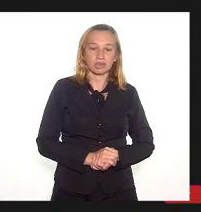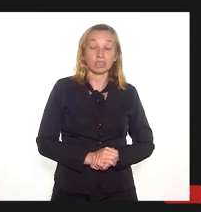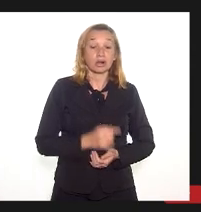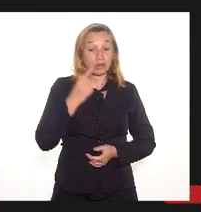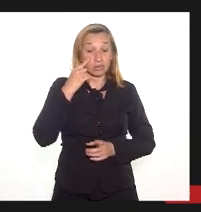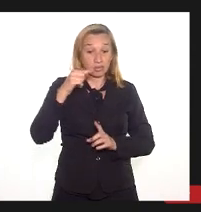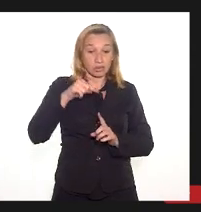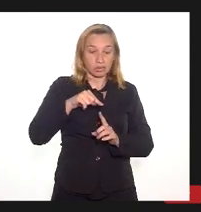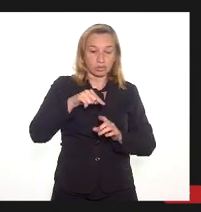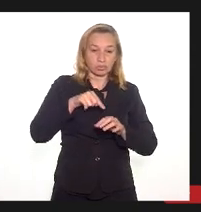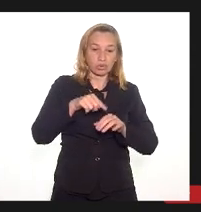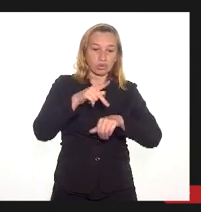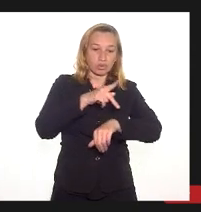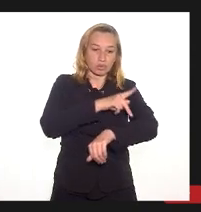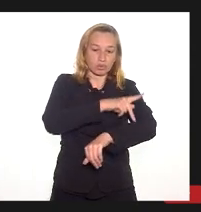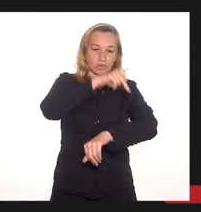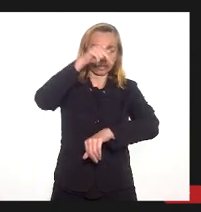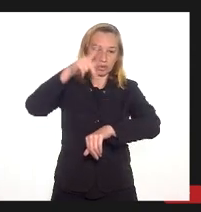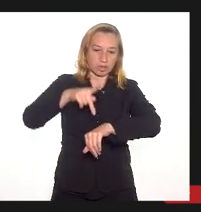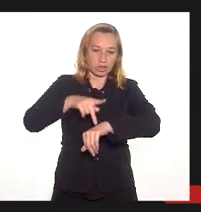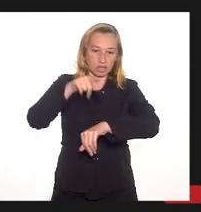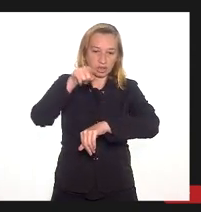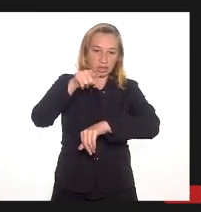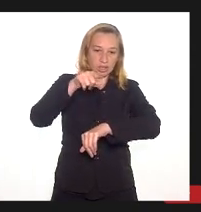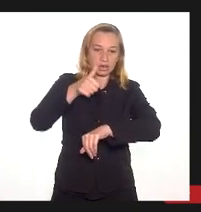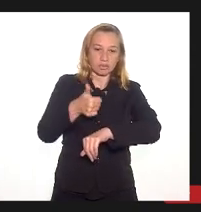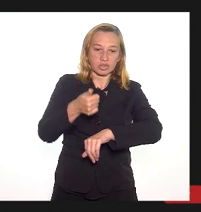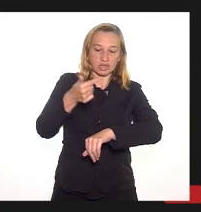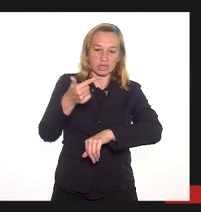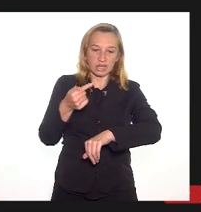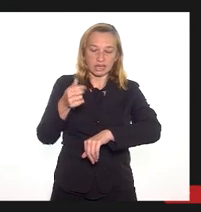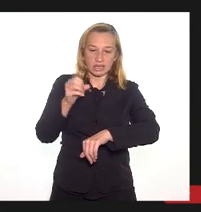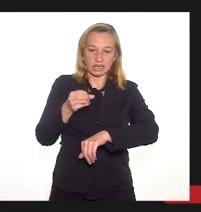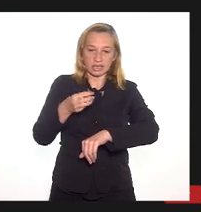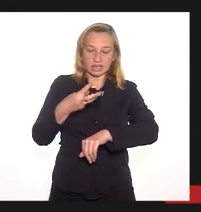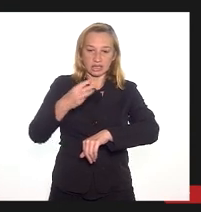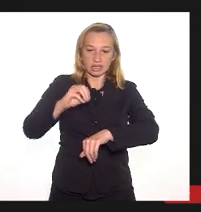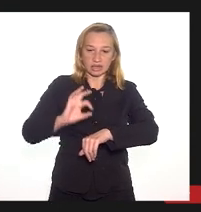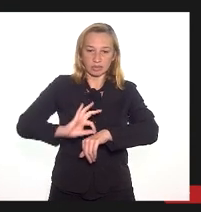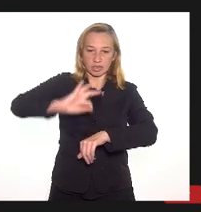Aí, a imagem do Pico do Couto, 1.780 metros de altura, pós de em frente.